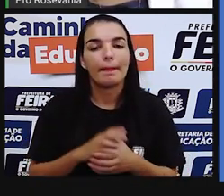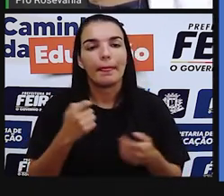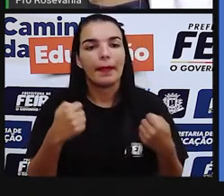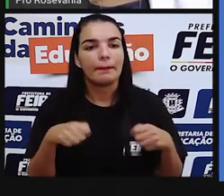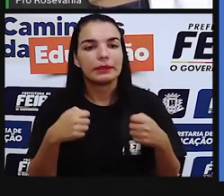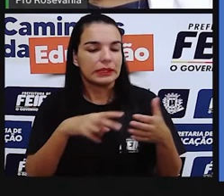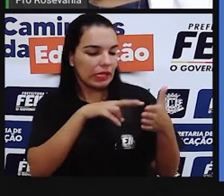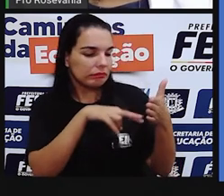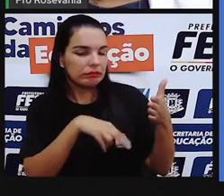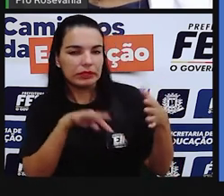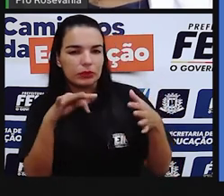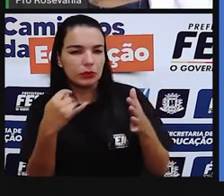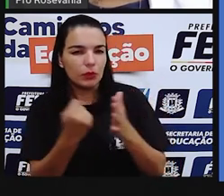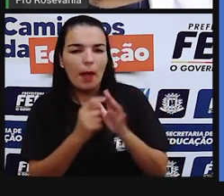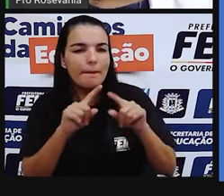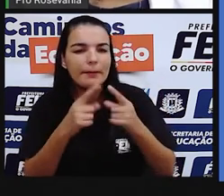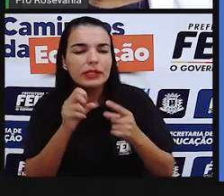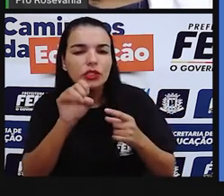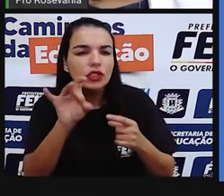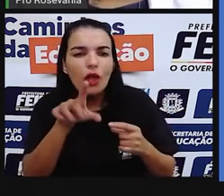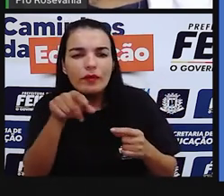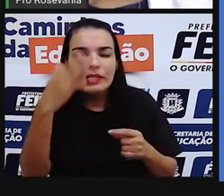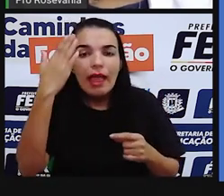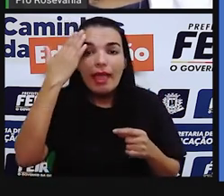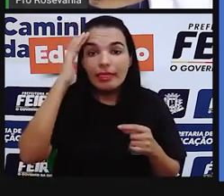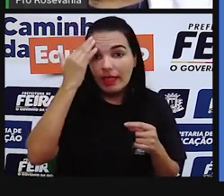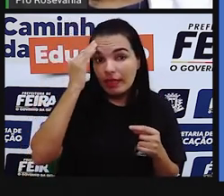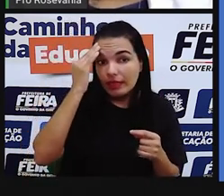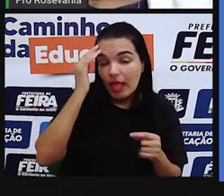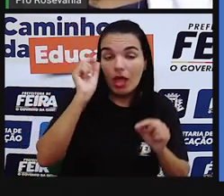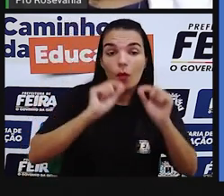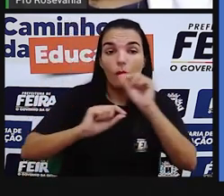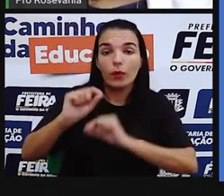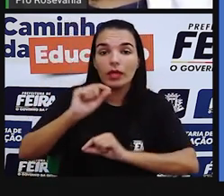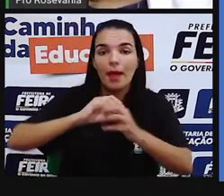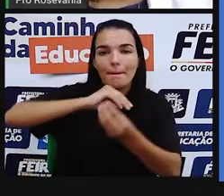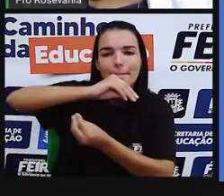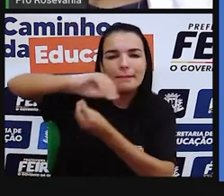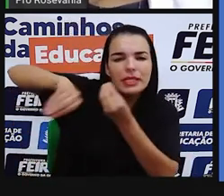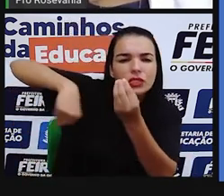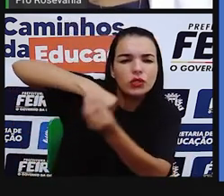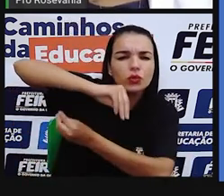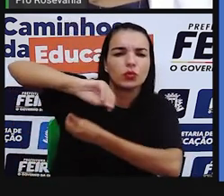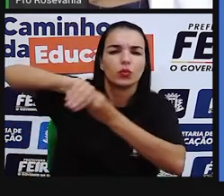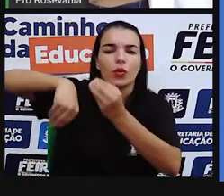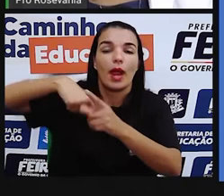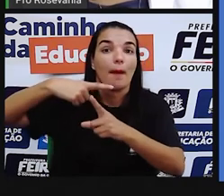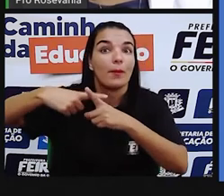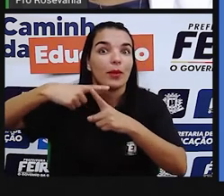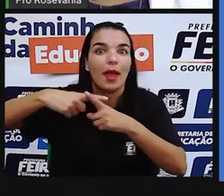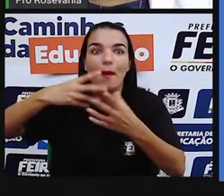só para a gente entender o que é essa amiguação que está vindo porque foram tantos